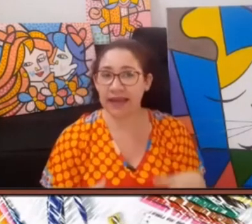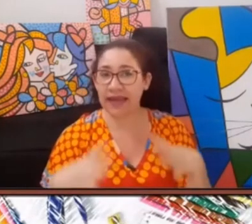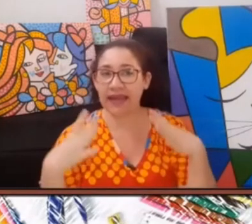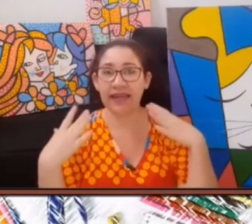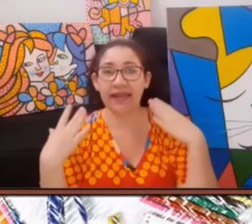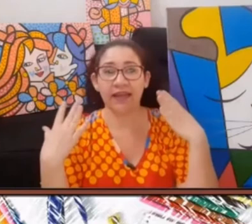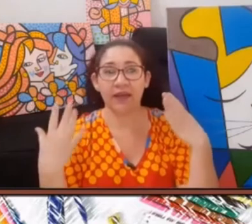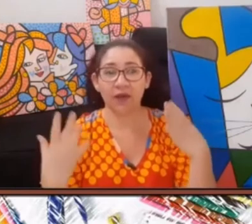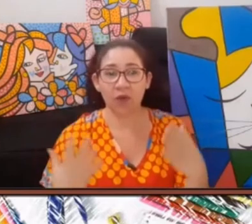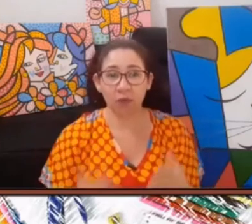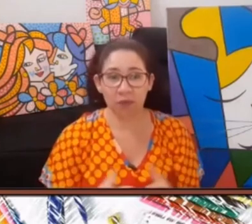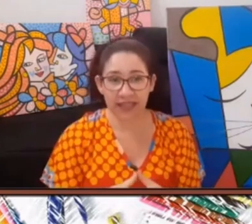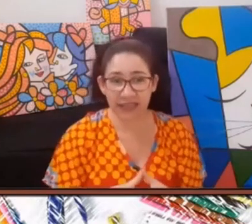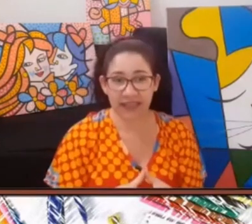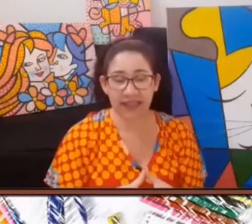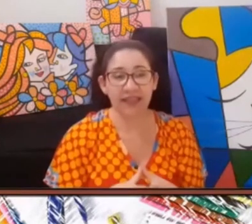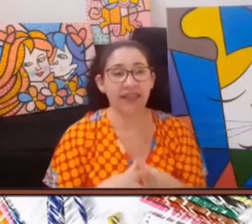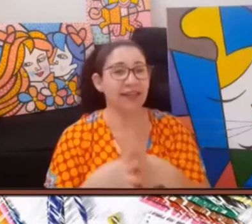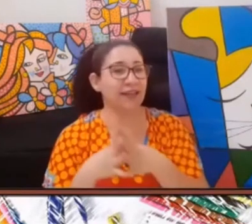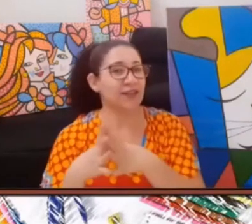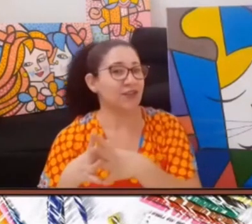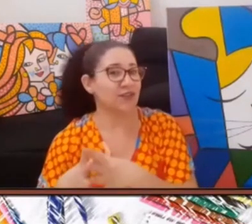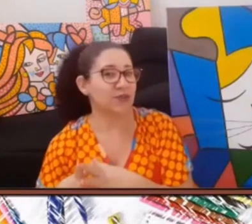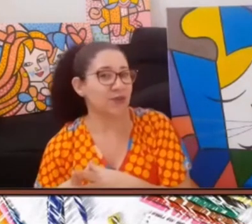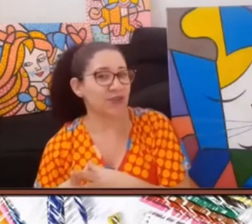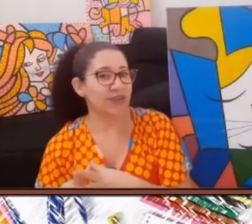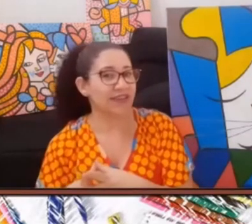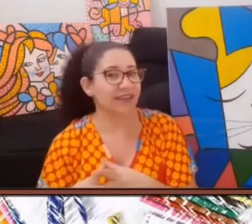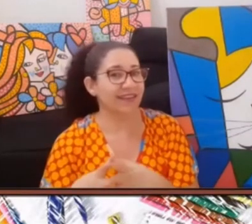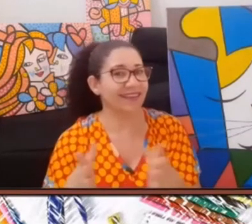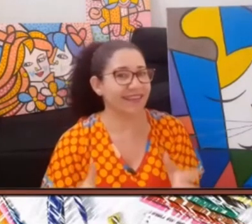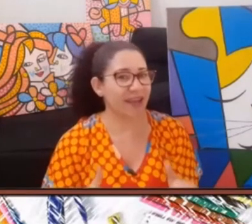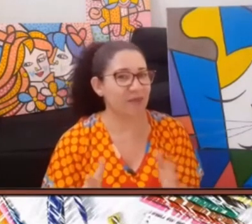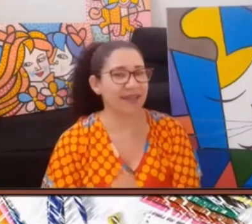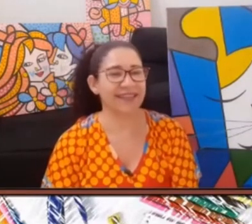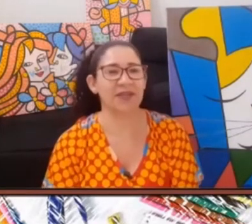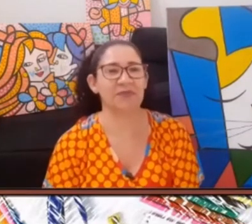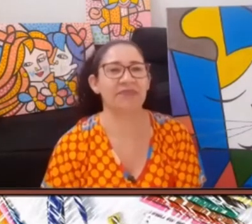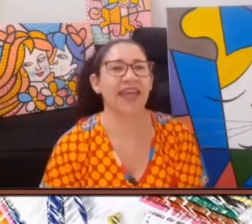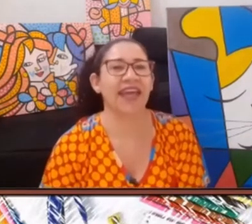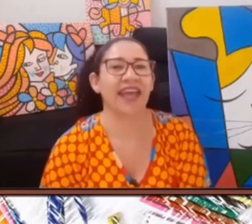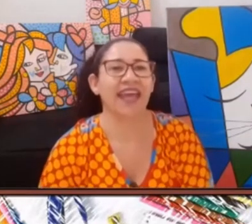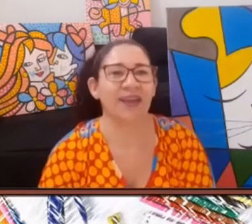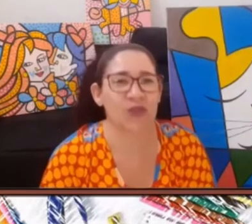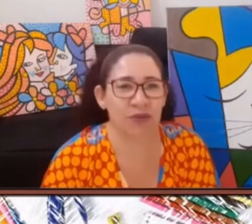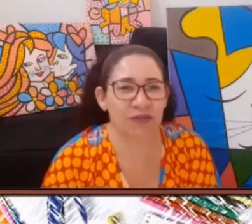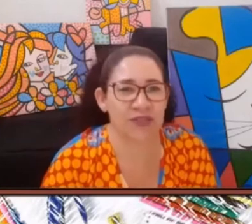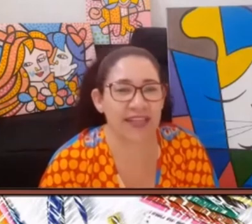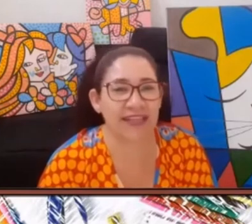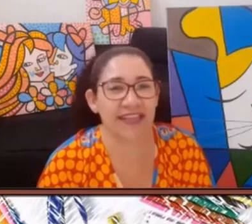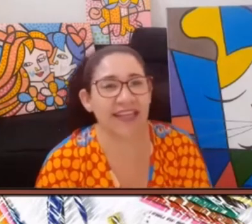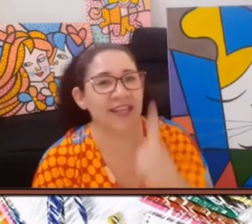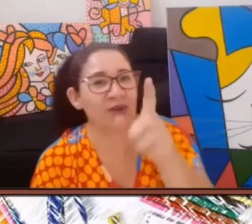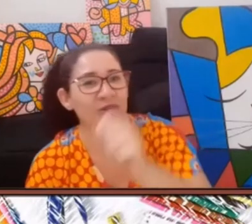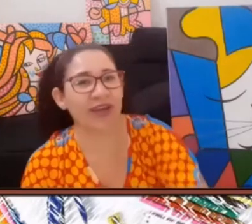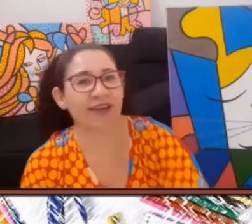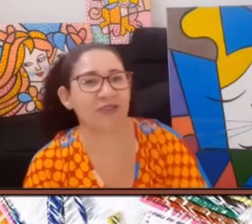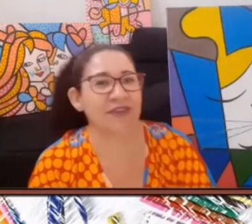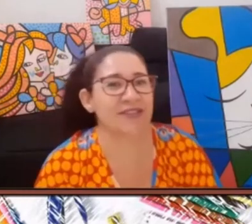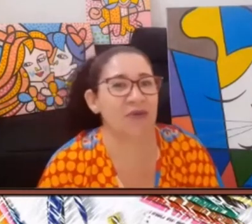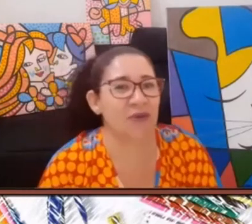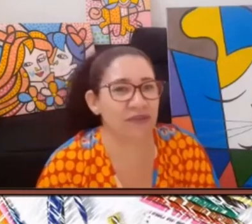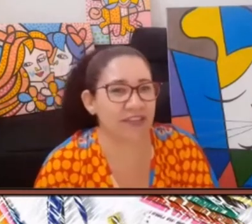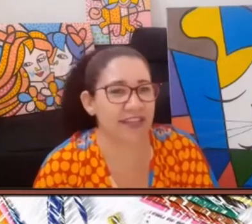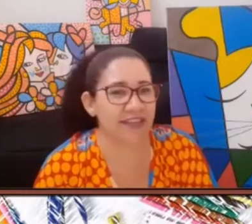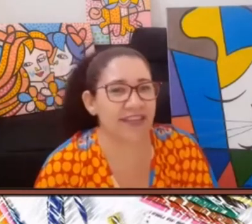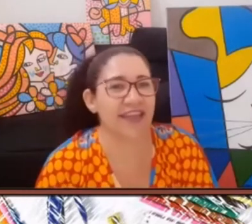trabalhar, compreender, discutir e aprender. Eu sou a professora Adriana e hoje eu